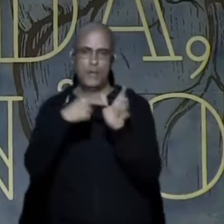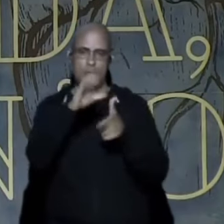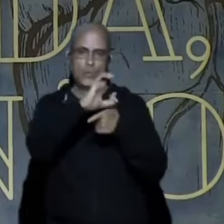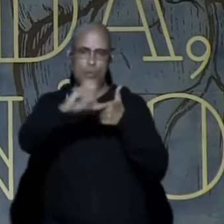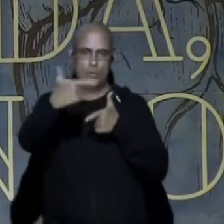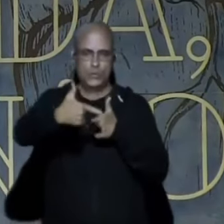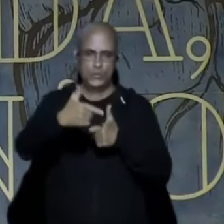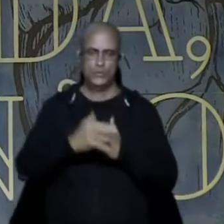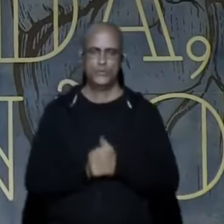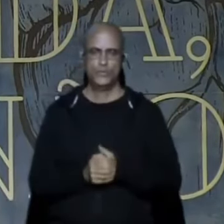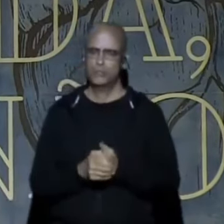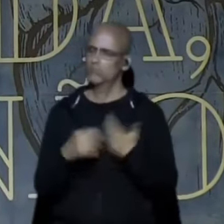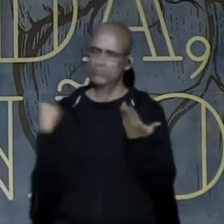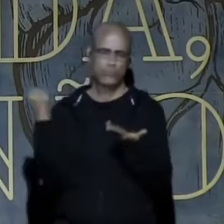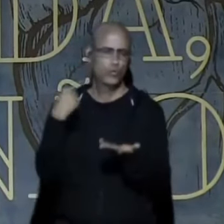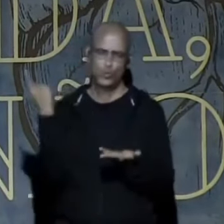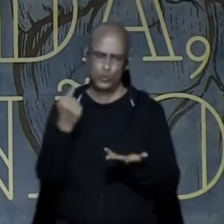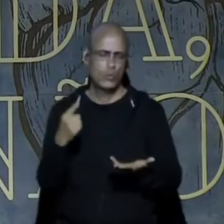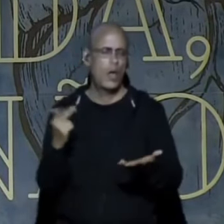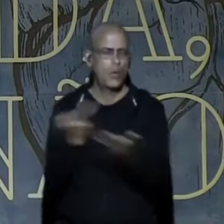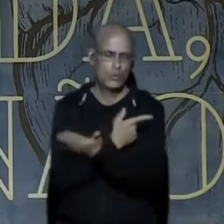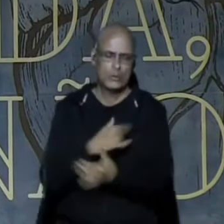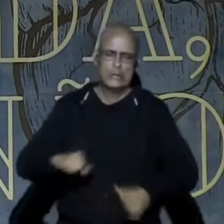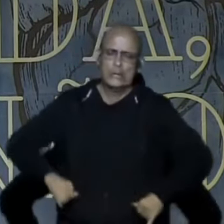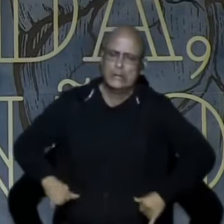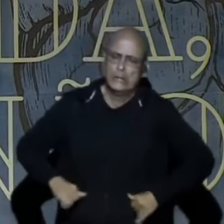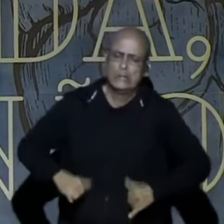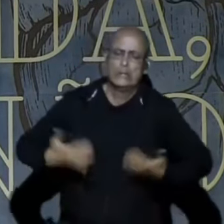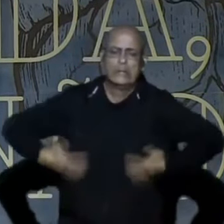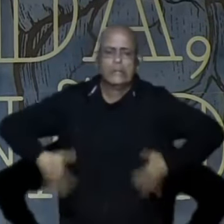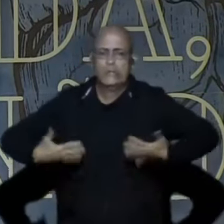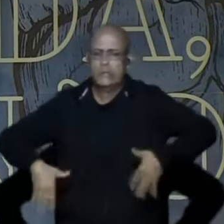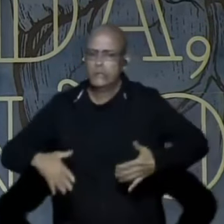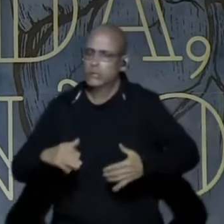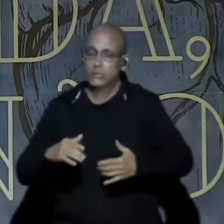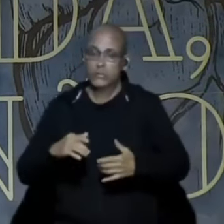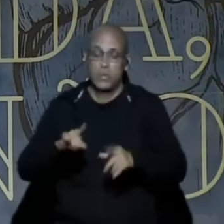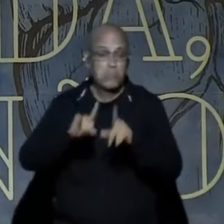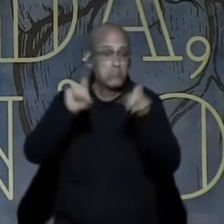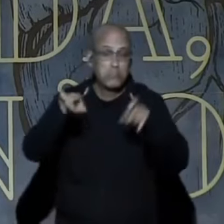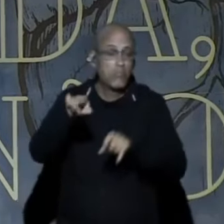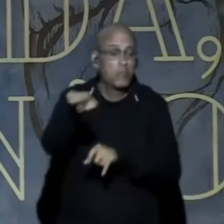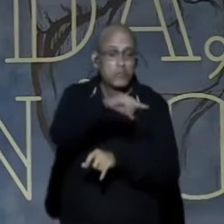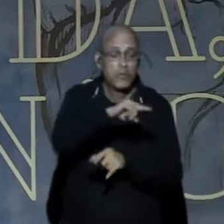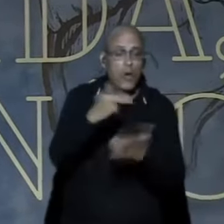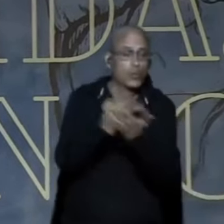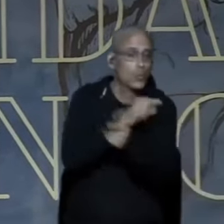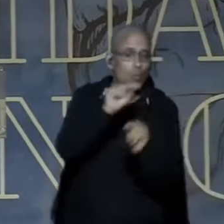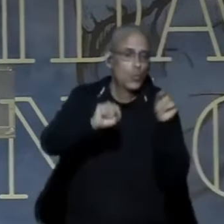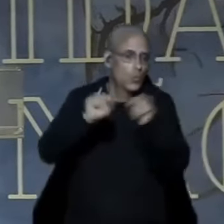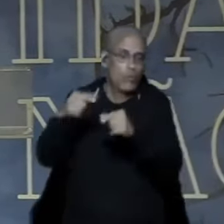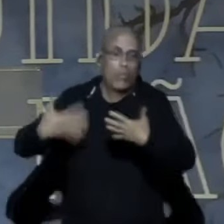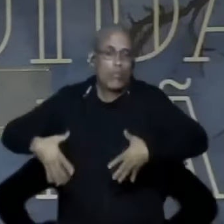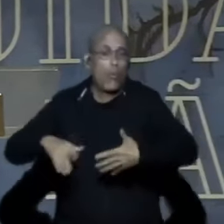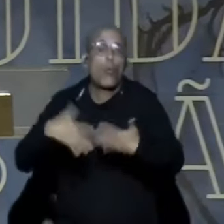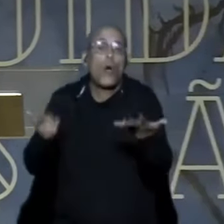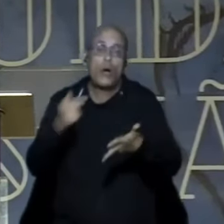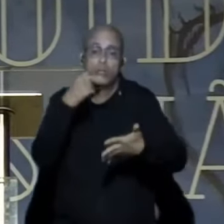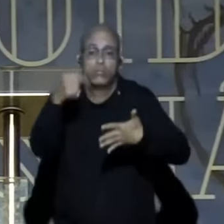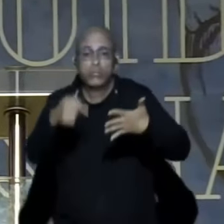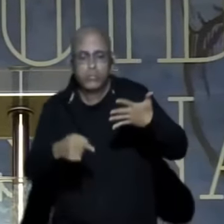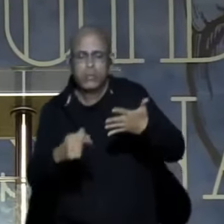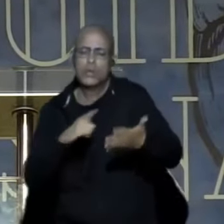todos nós enfrentamos tribulação E eu não sei o que é tribulação pra você E temos muitos tipos de experiência de